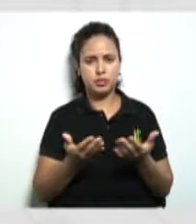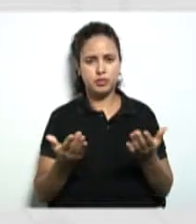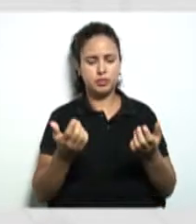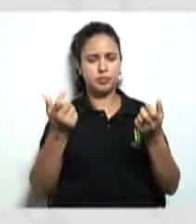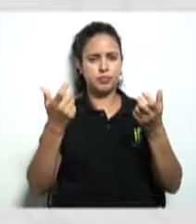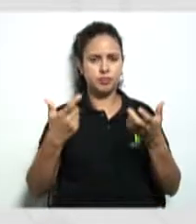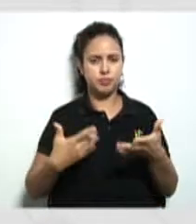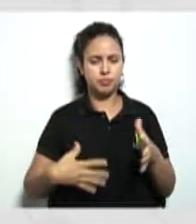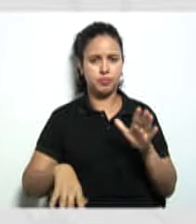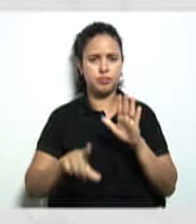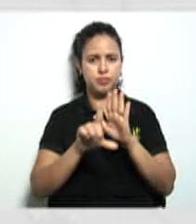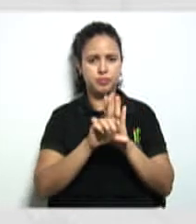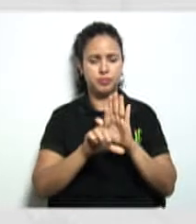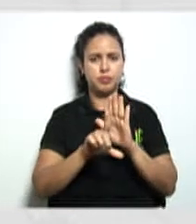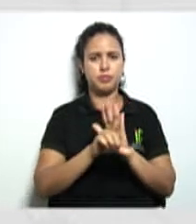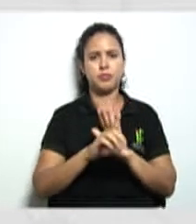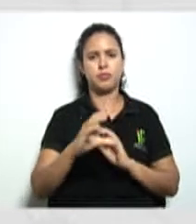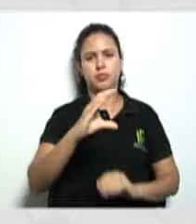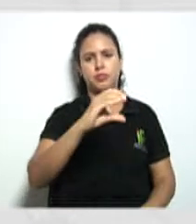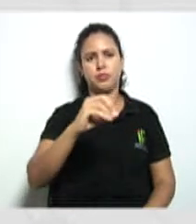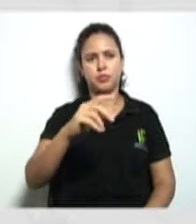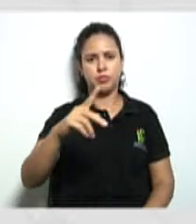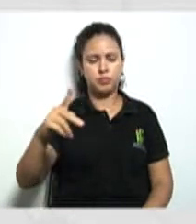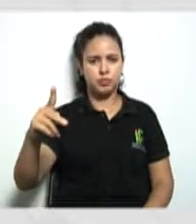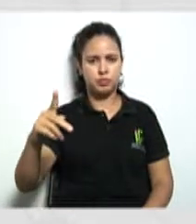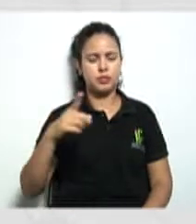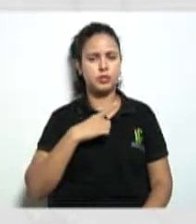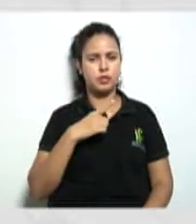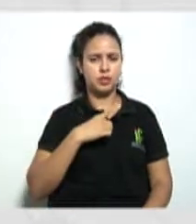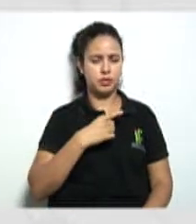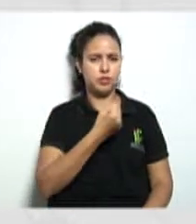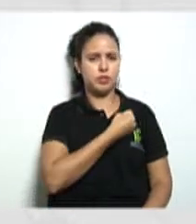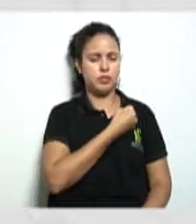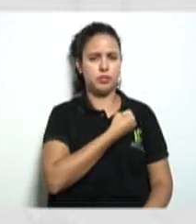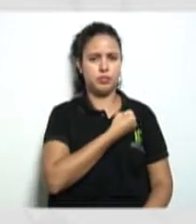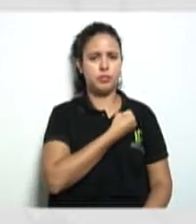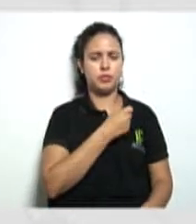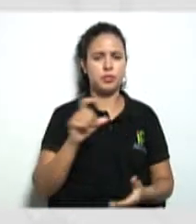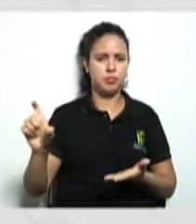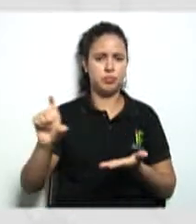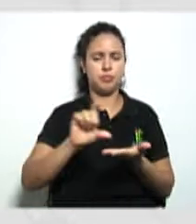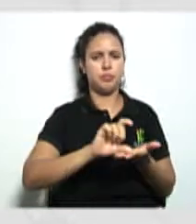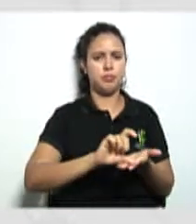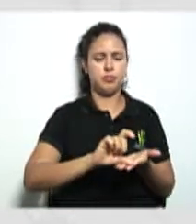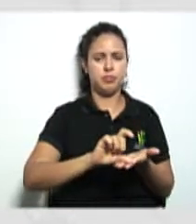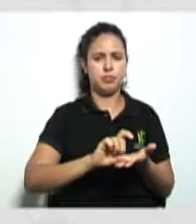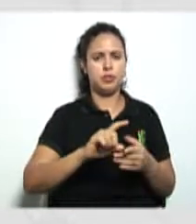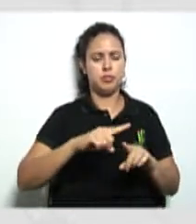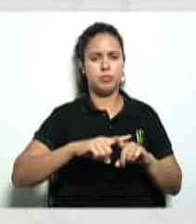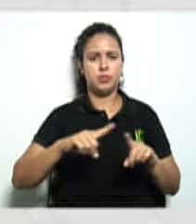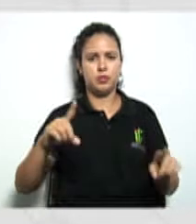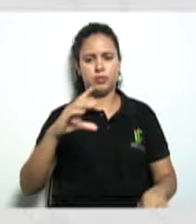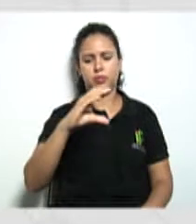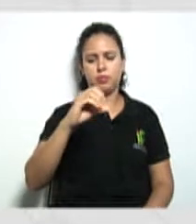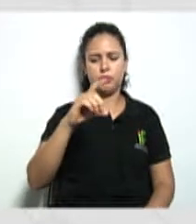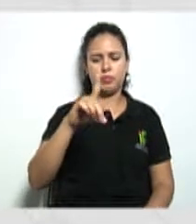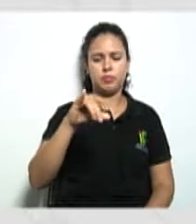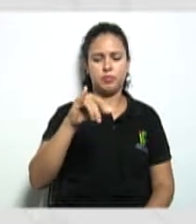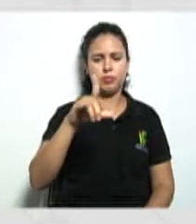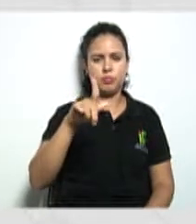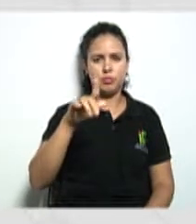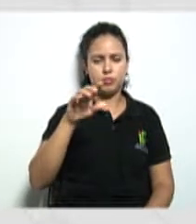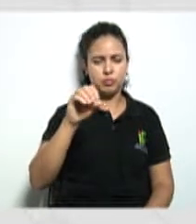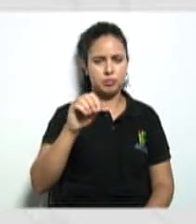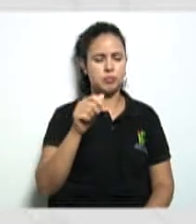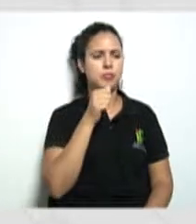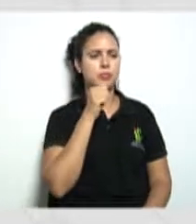lei a lei das cooperativas ela traz o número mínimo já o Código Civil não traz o número mínimo então vamos